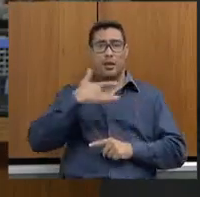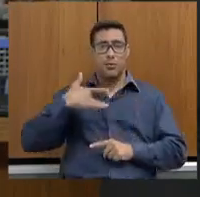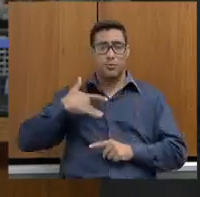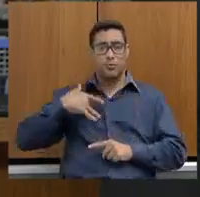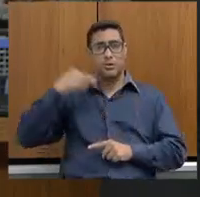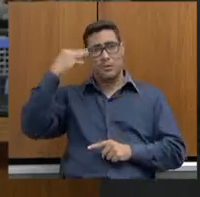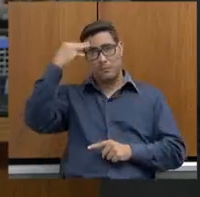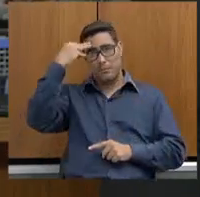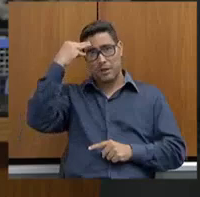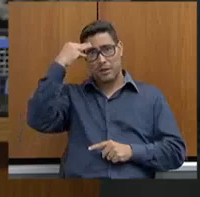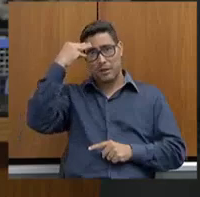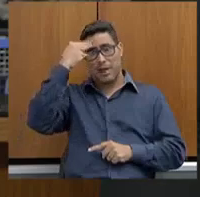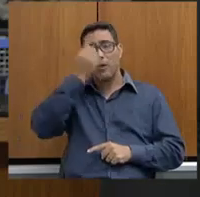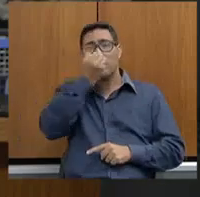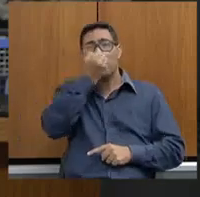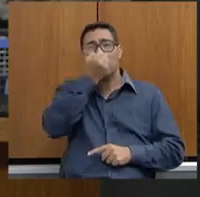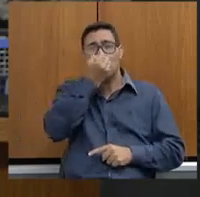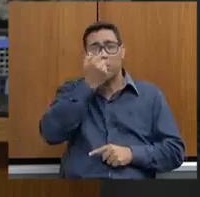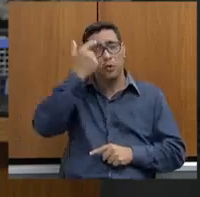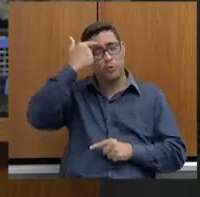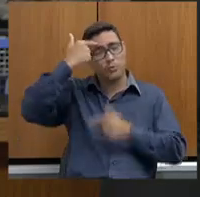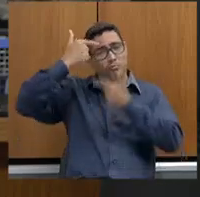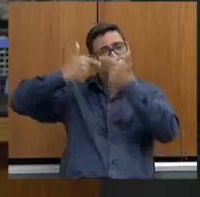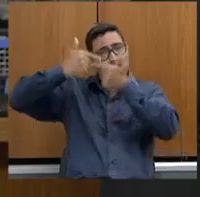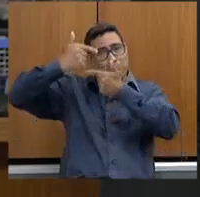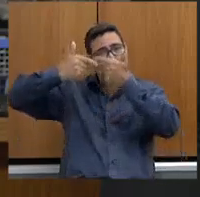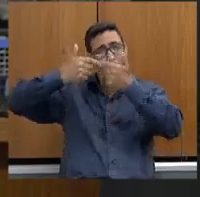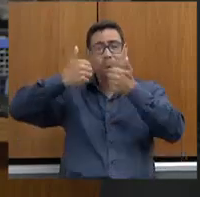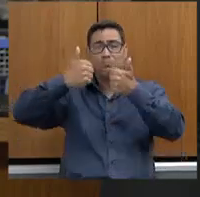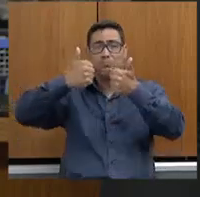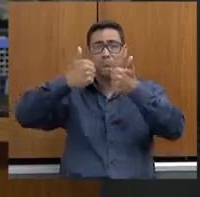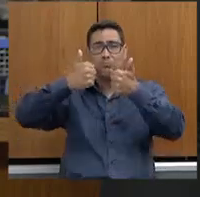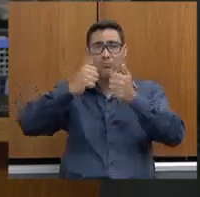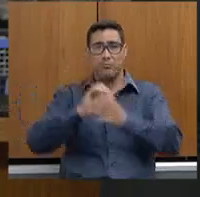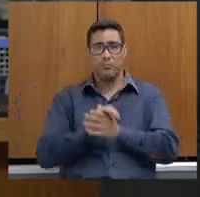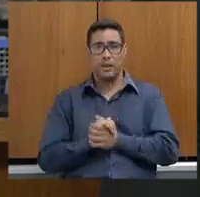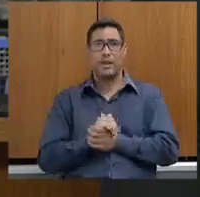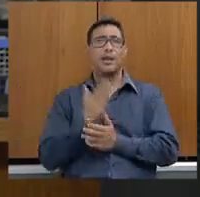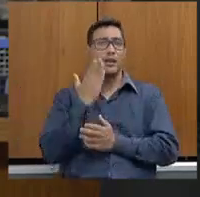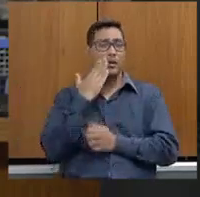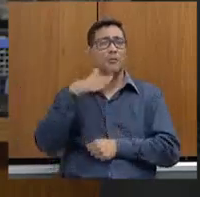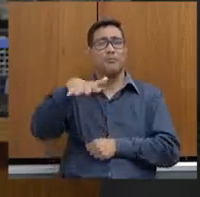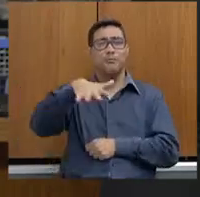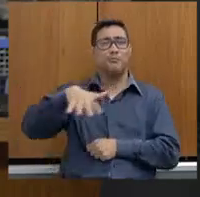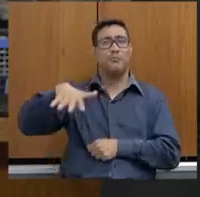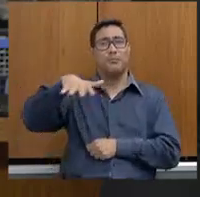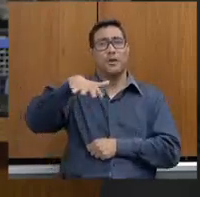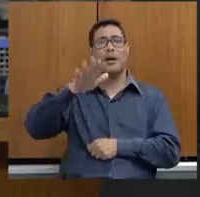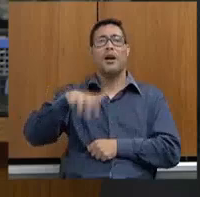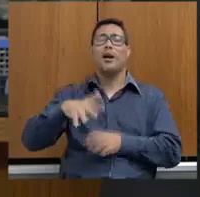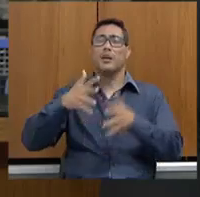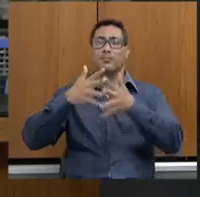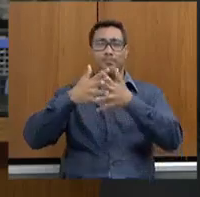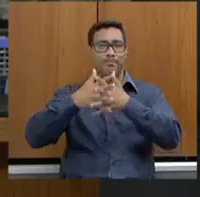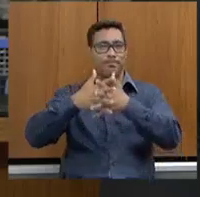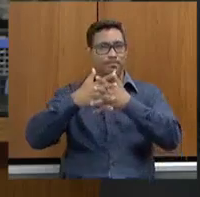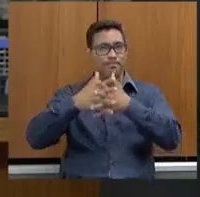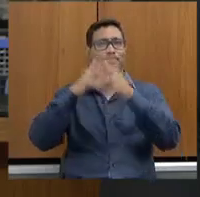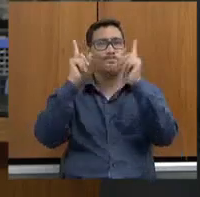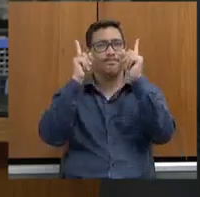em bom estado, trabalhando no sistema prisional. A gente sabe que é uma área sensível, que é uma área difícil